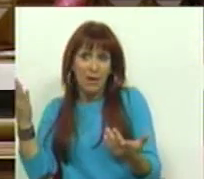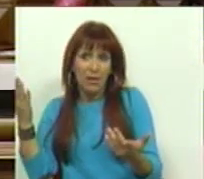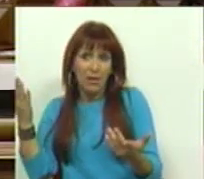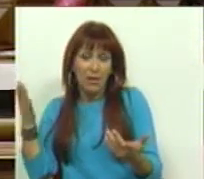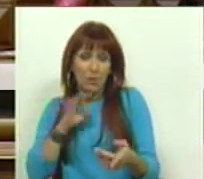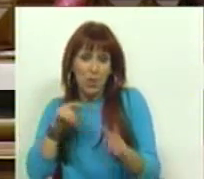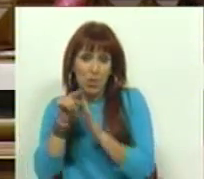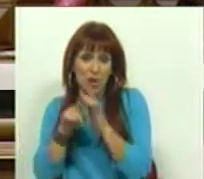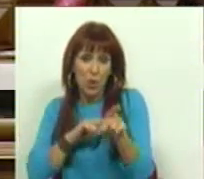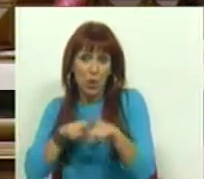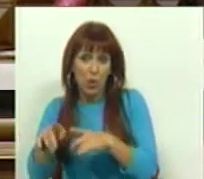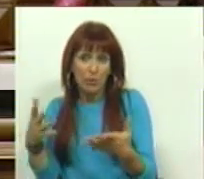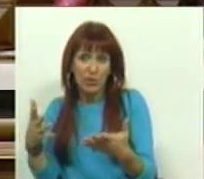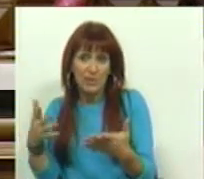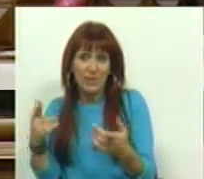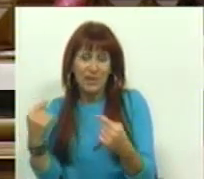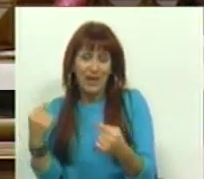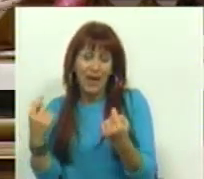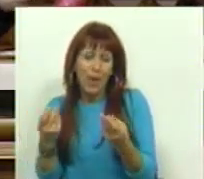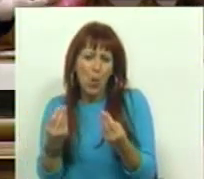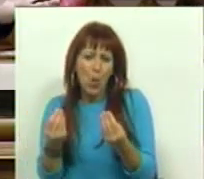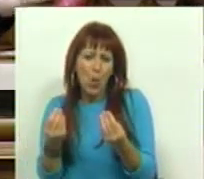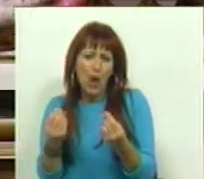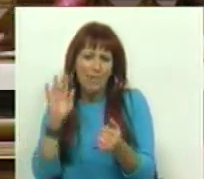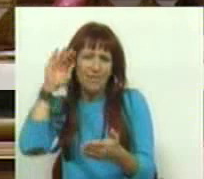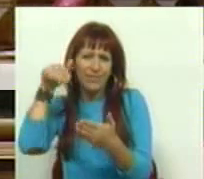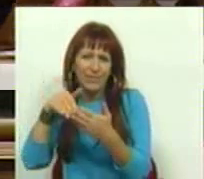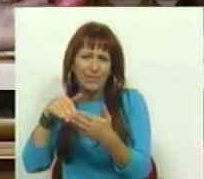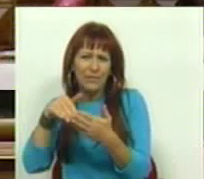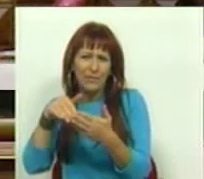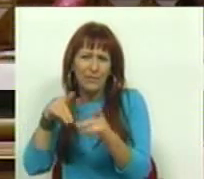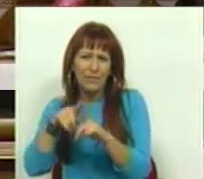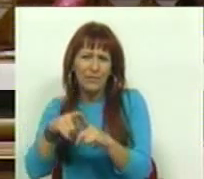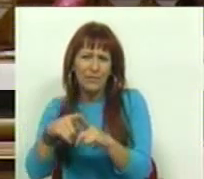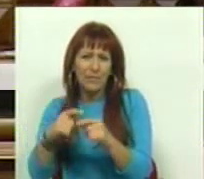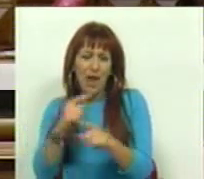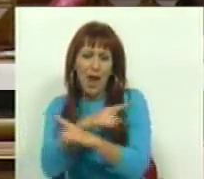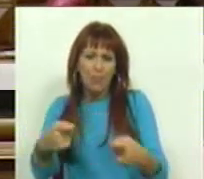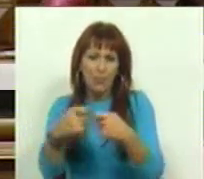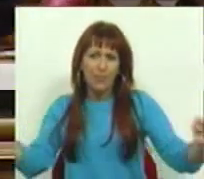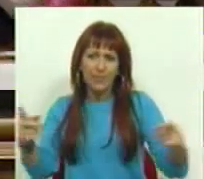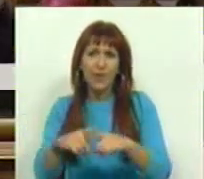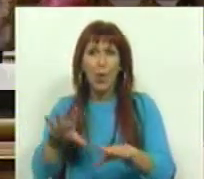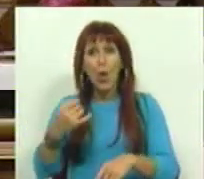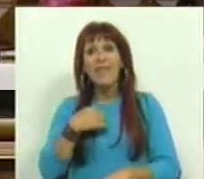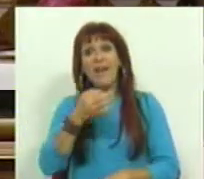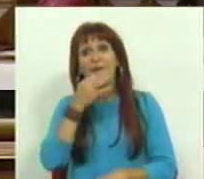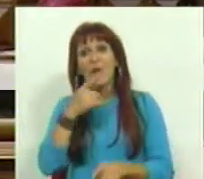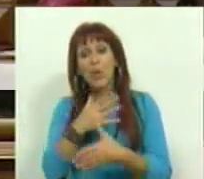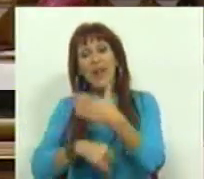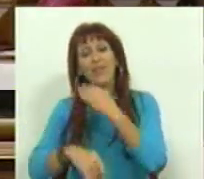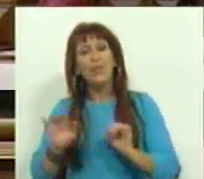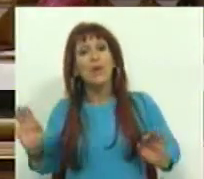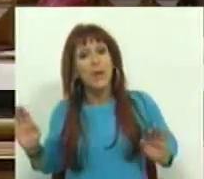o Estatuto do Deputado tem sido uma espécie de isenção no que diz respeito aos impedimentos e as incompatibilidades quando falamos da